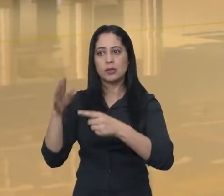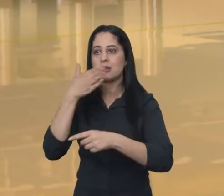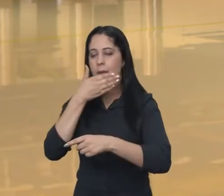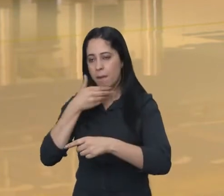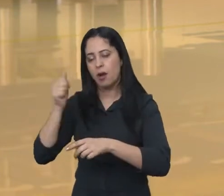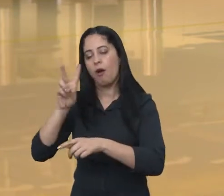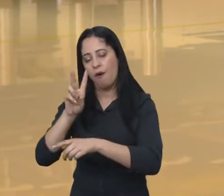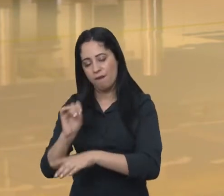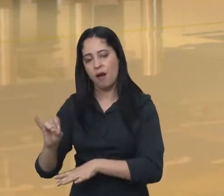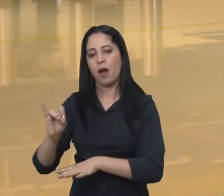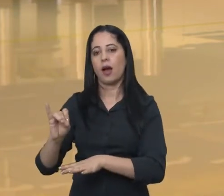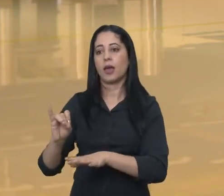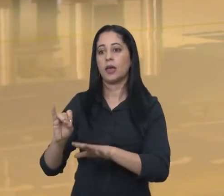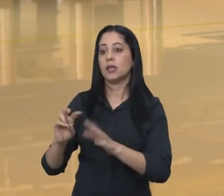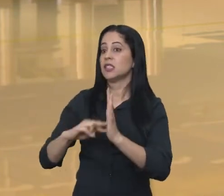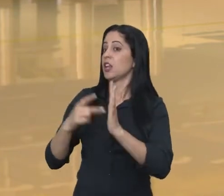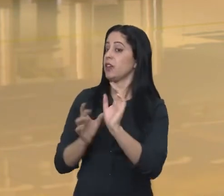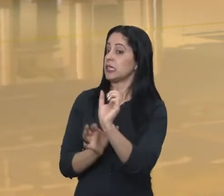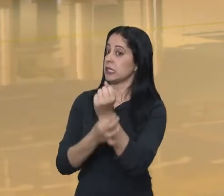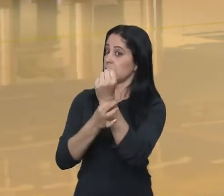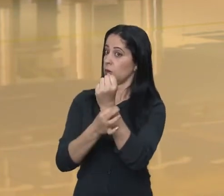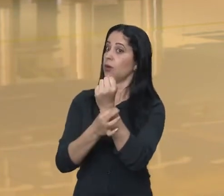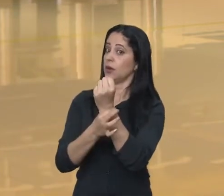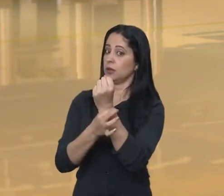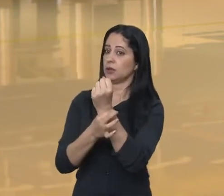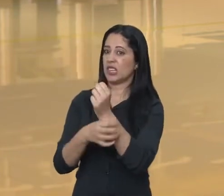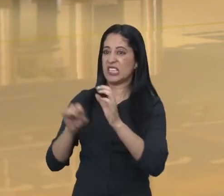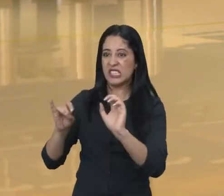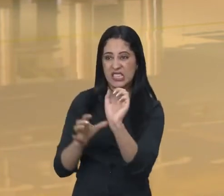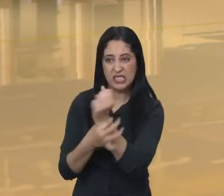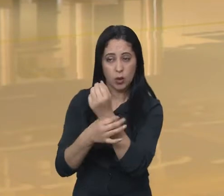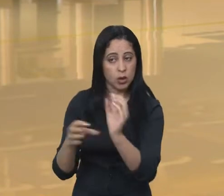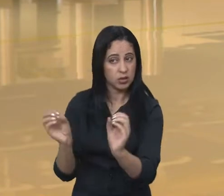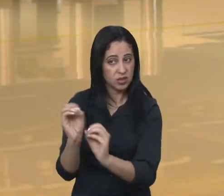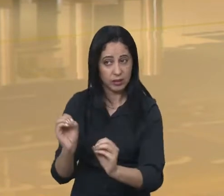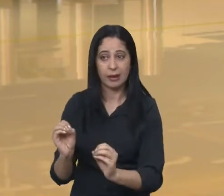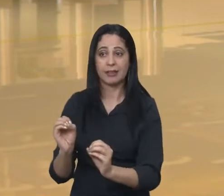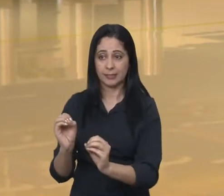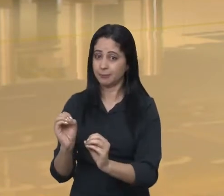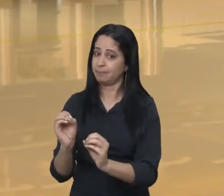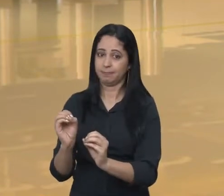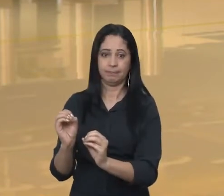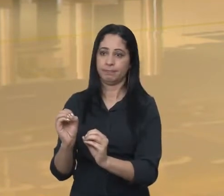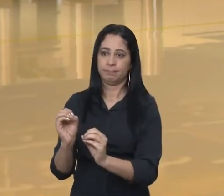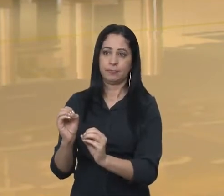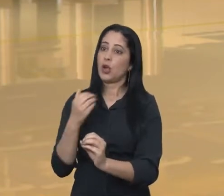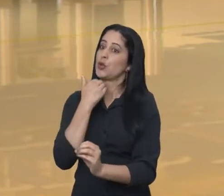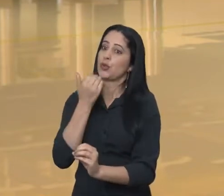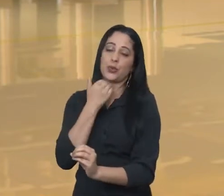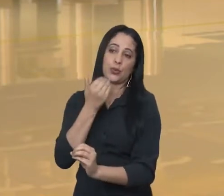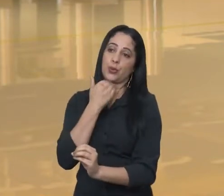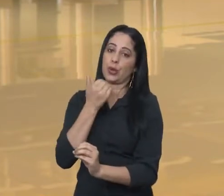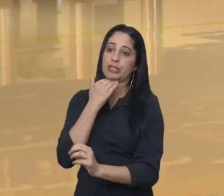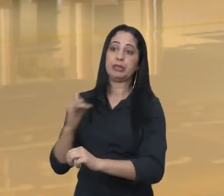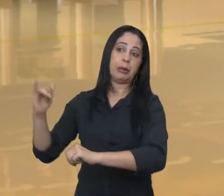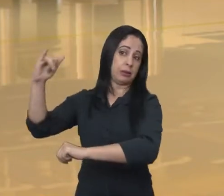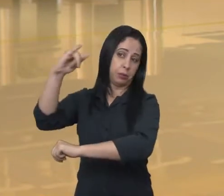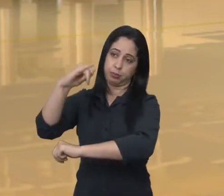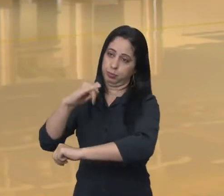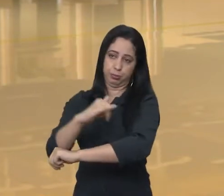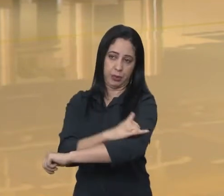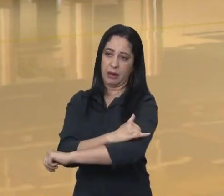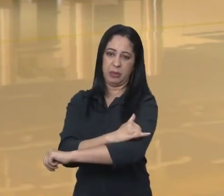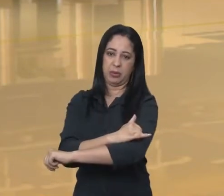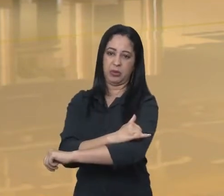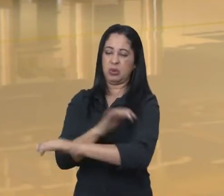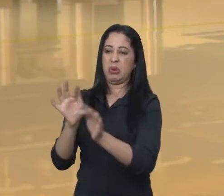na qual se baseia toda a operação, ou seja, segurança. Então, sem segurança, não